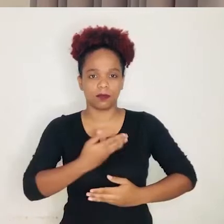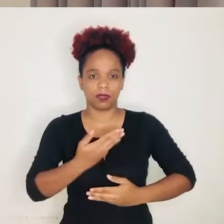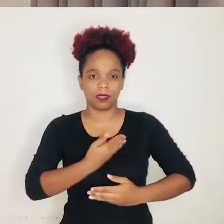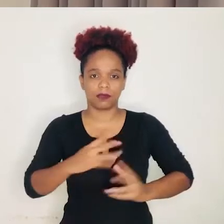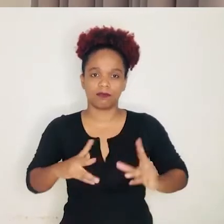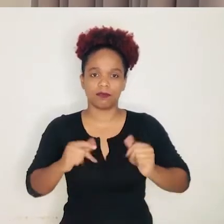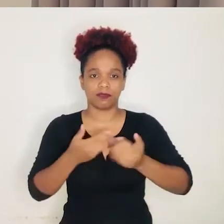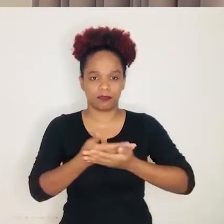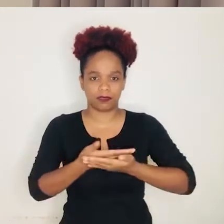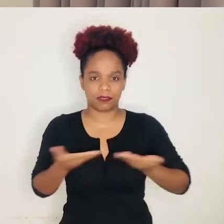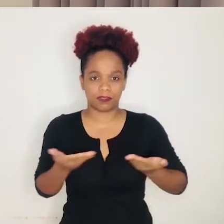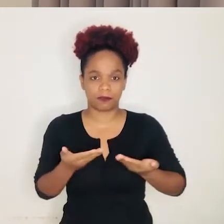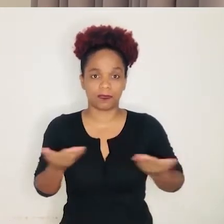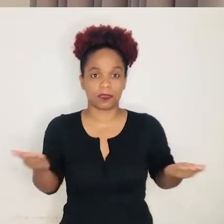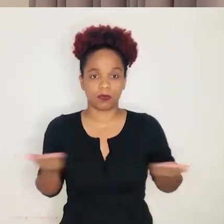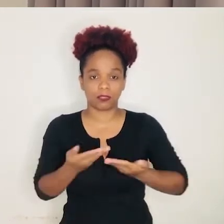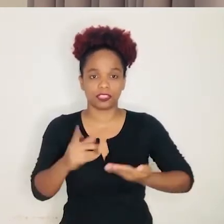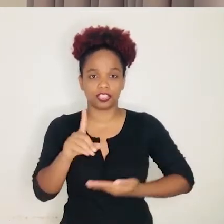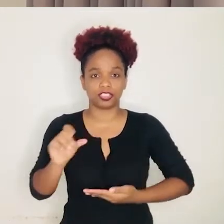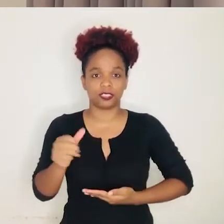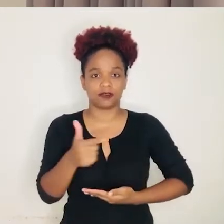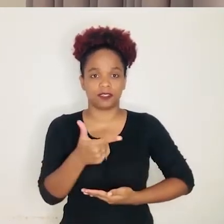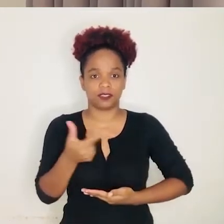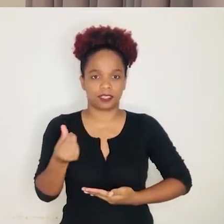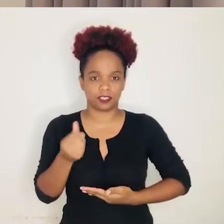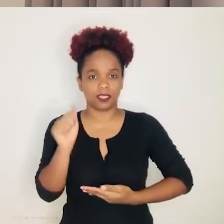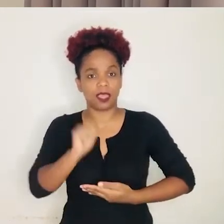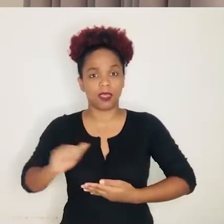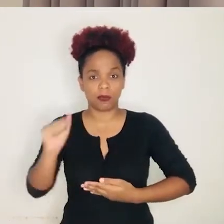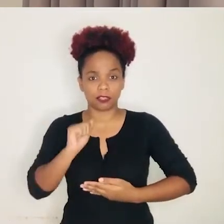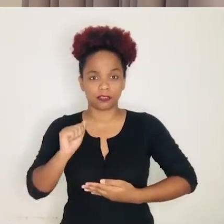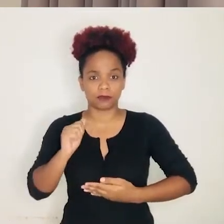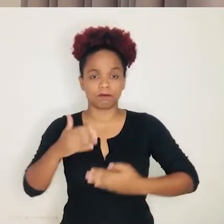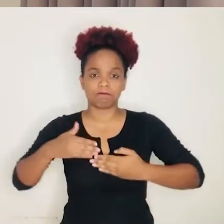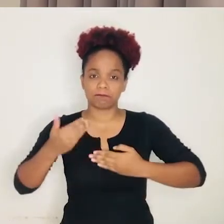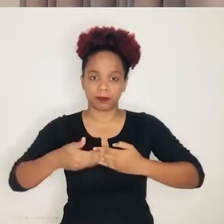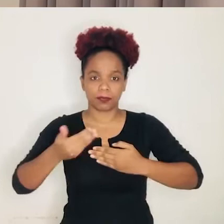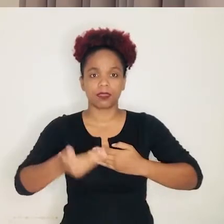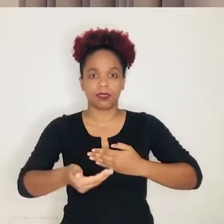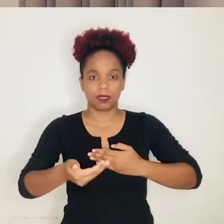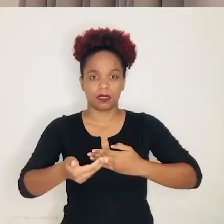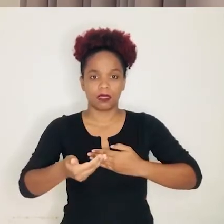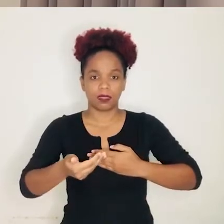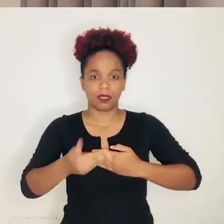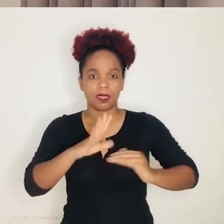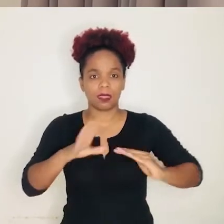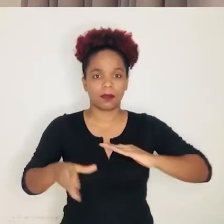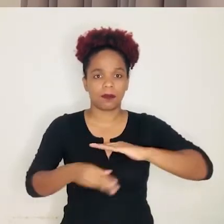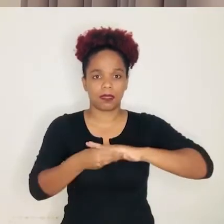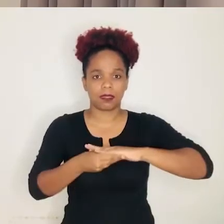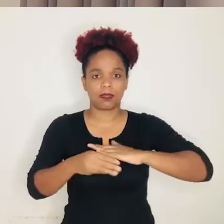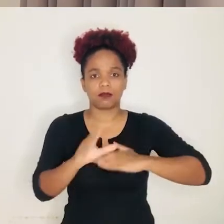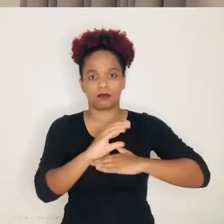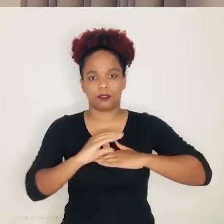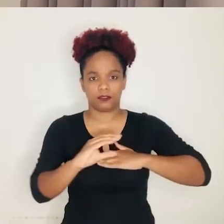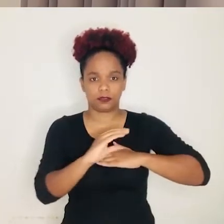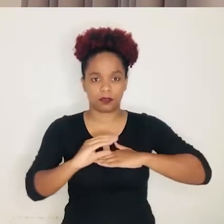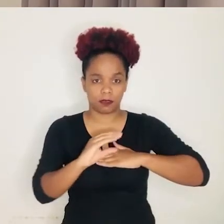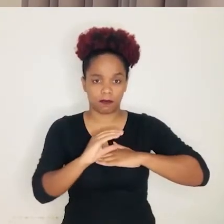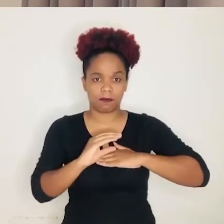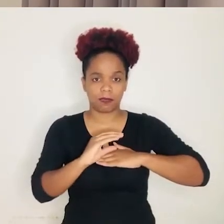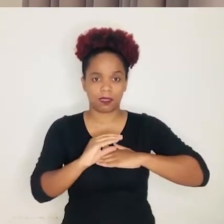Companheiras e companheiros, hoje, 26 de agosto, foi promulgada a emenda